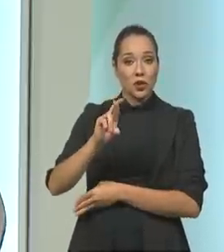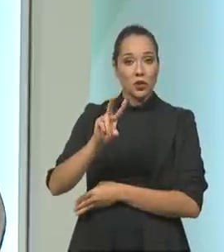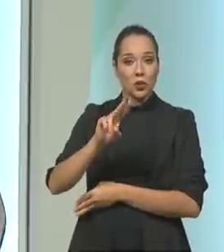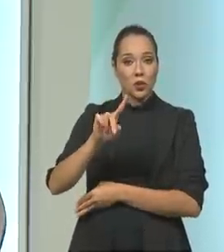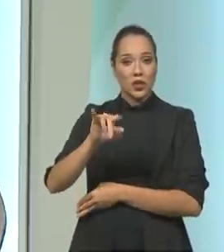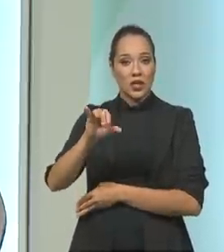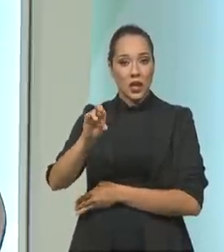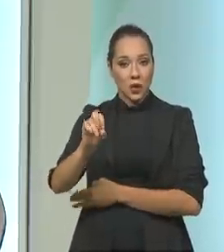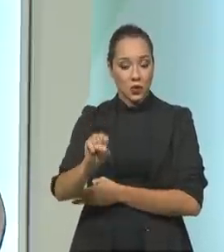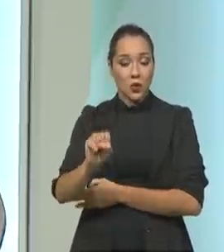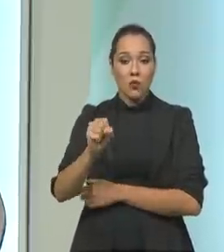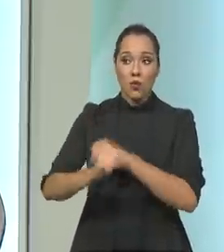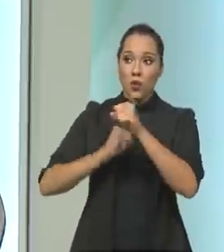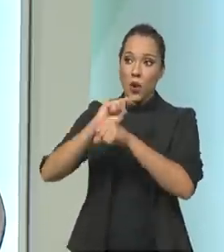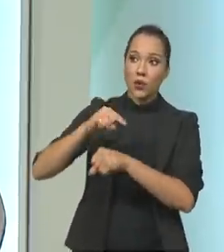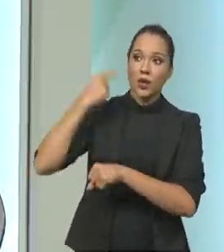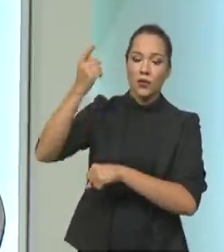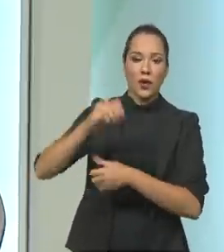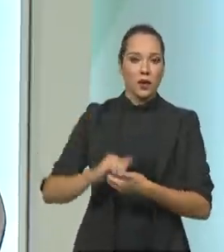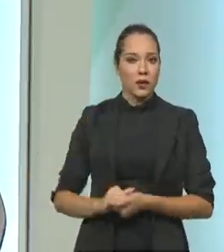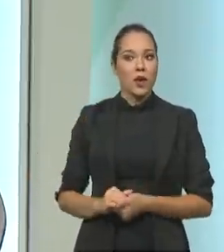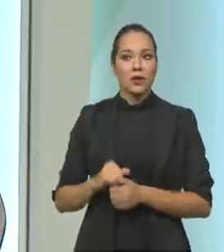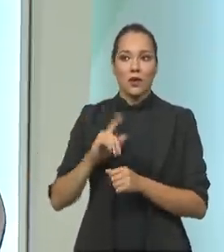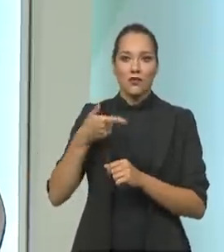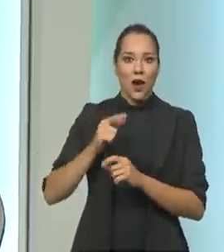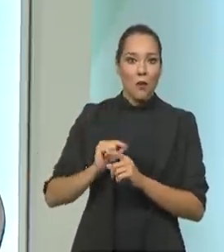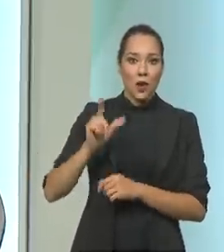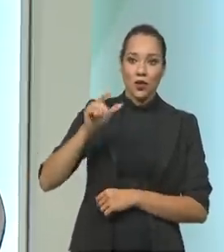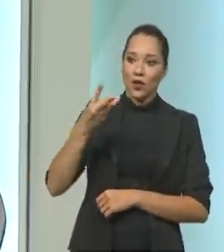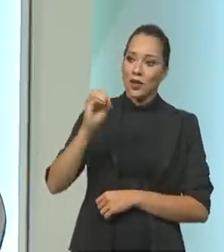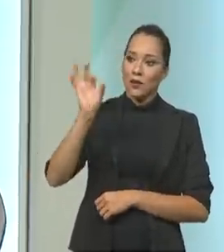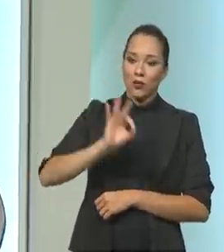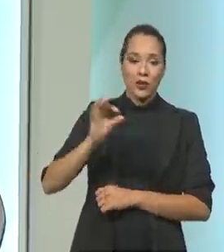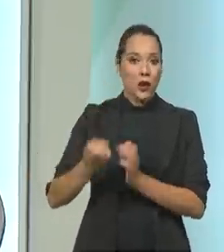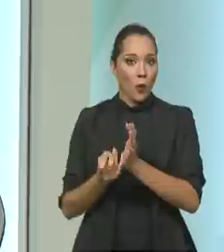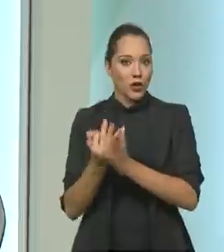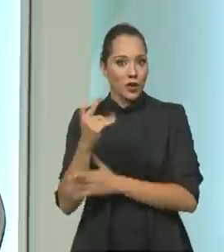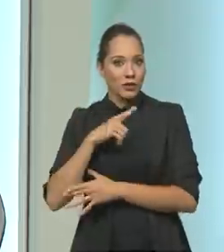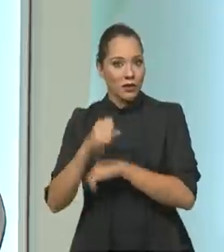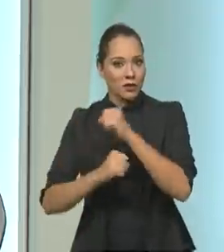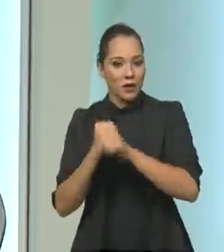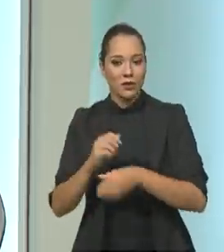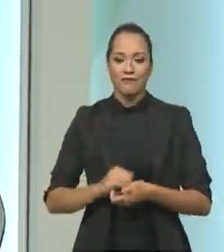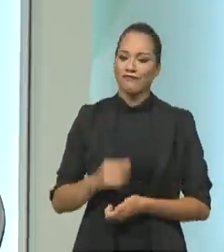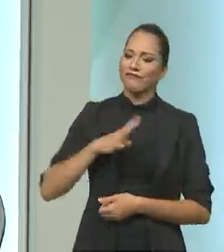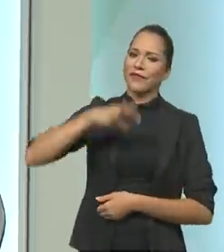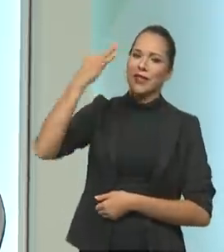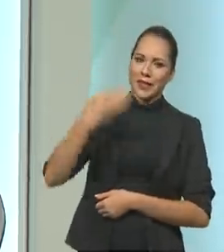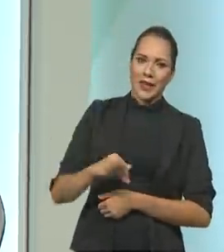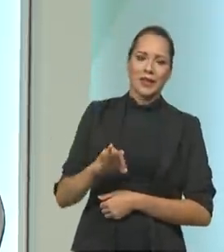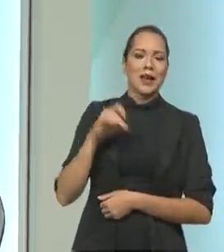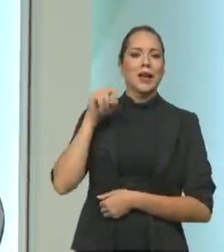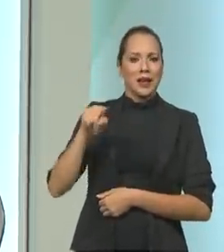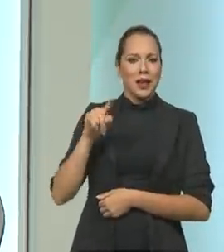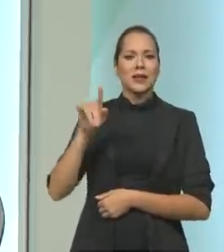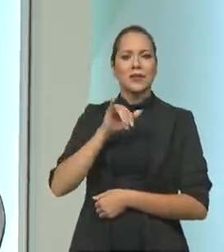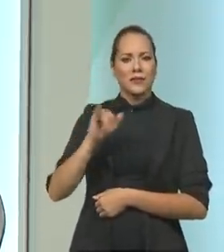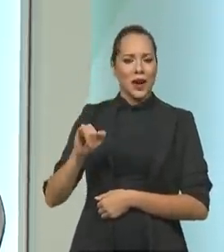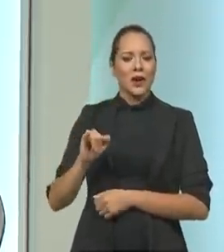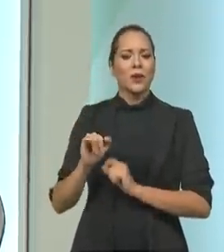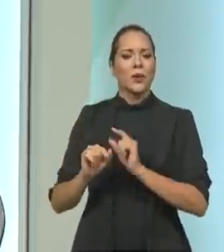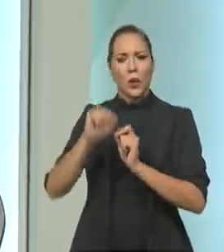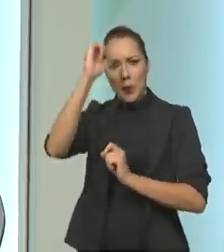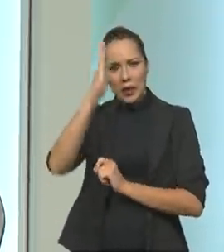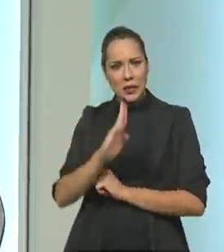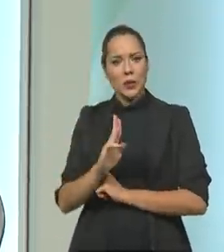já teve um incremento grande, de mais de 30% da quantidade que tem esse ano. Eu não tenho dúvida que esses serão, o